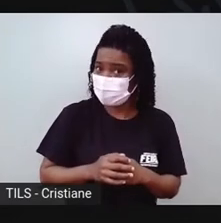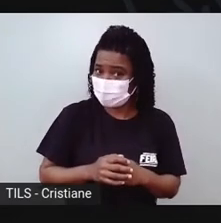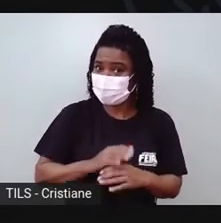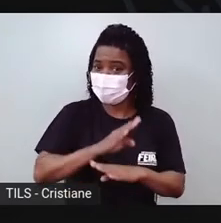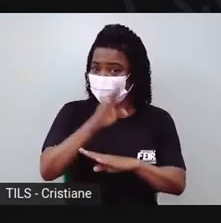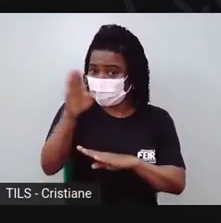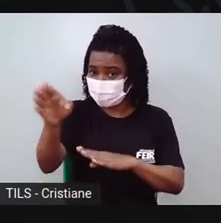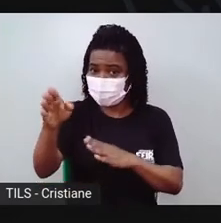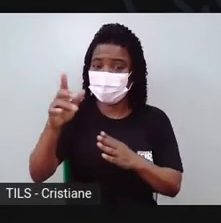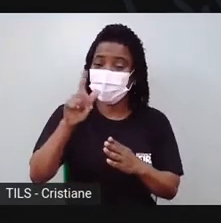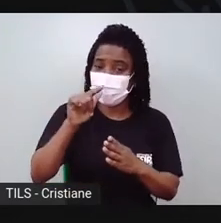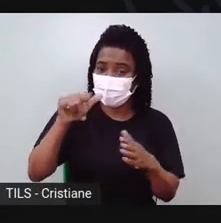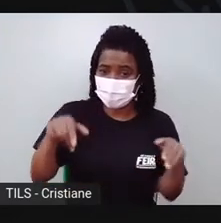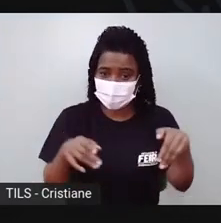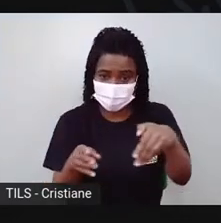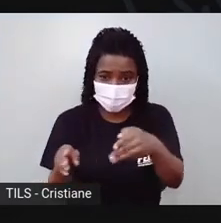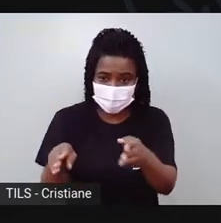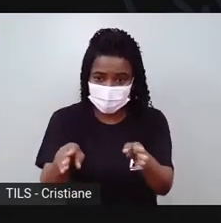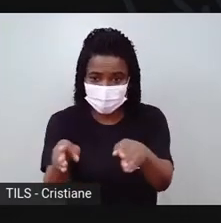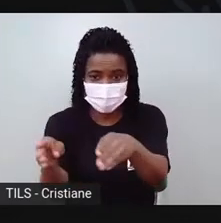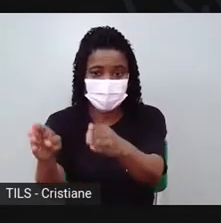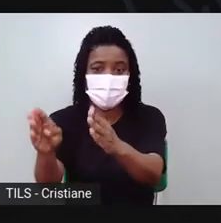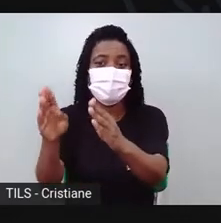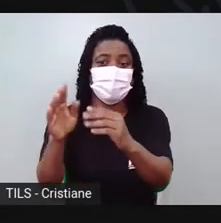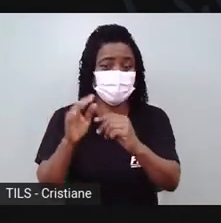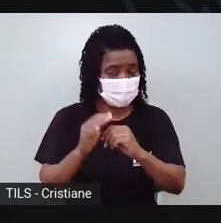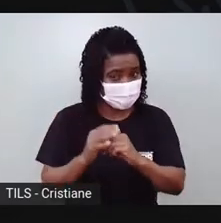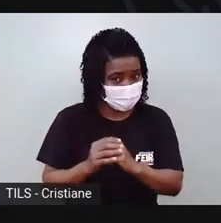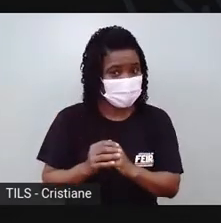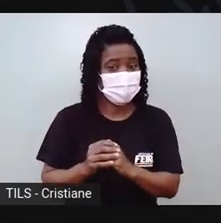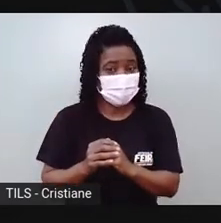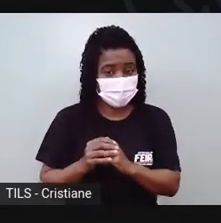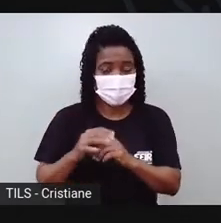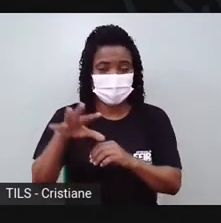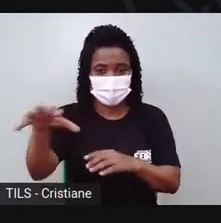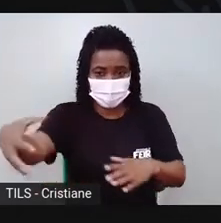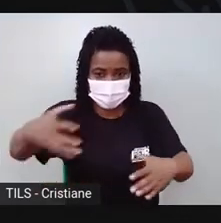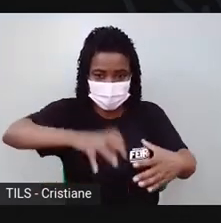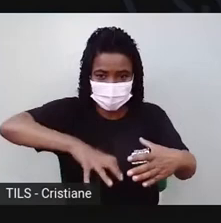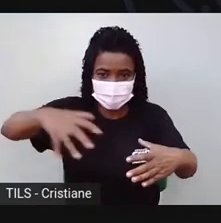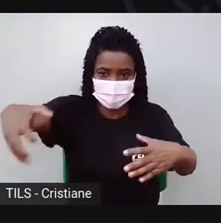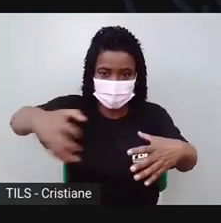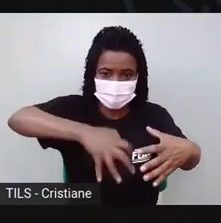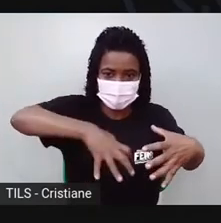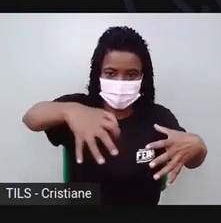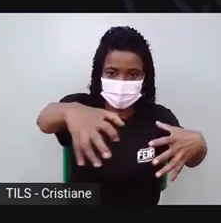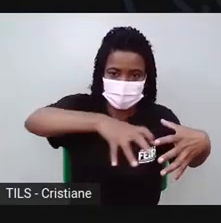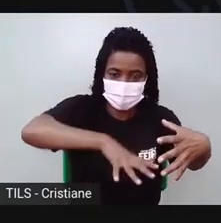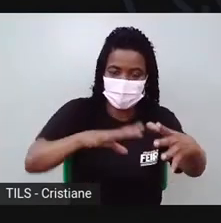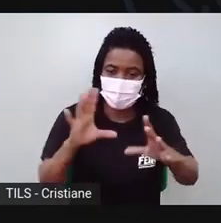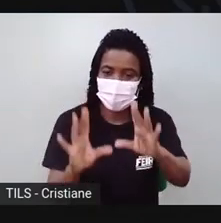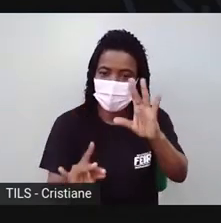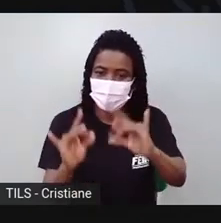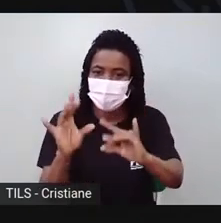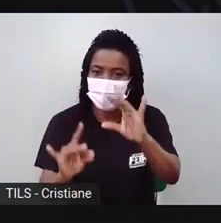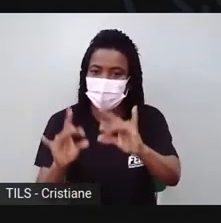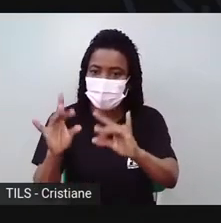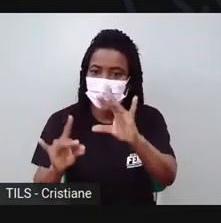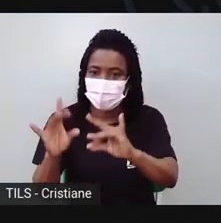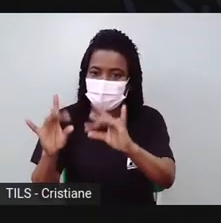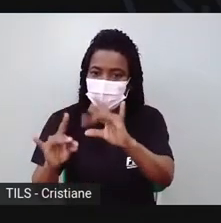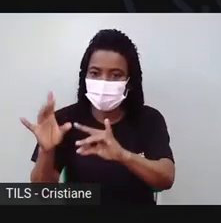ou numa área de umidade que tem. E essa área de umidade, elas são